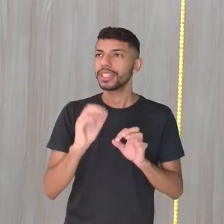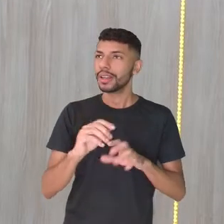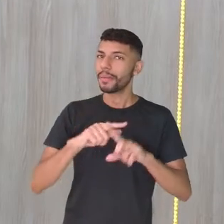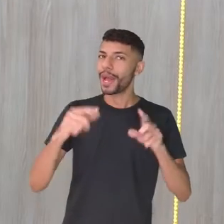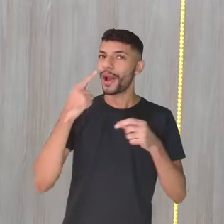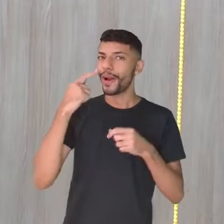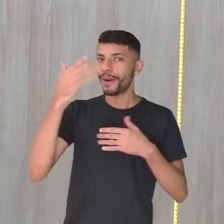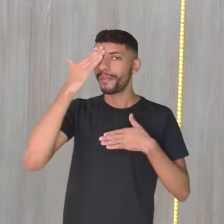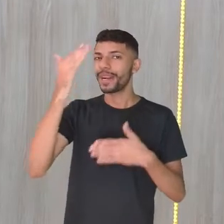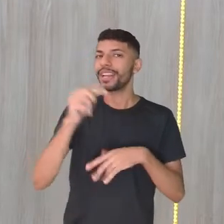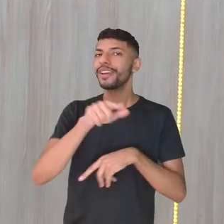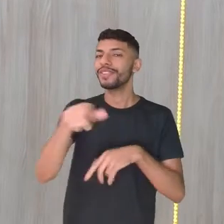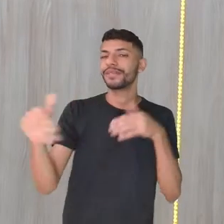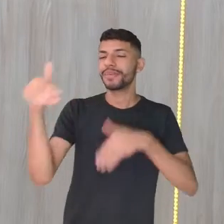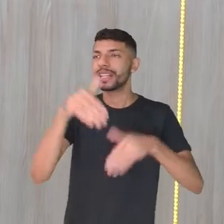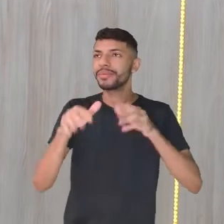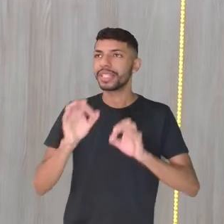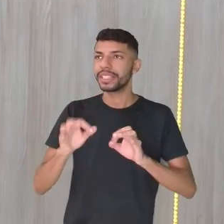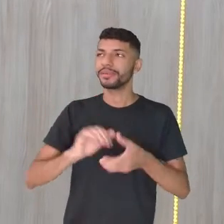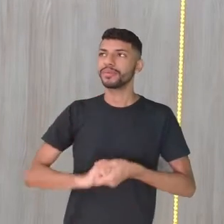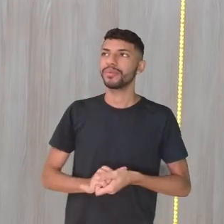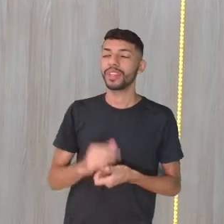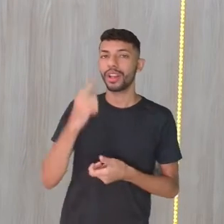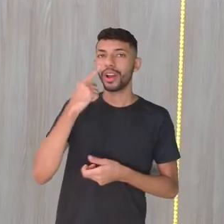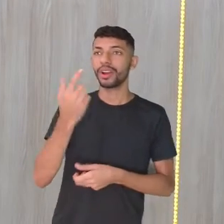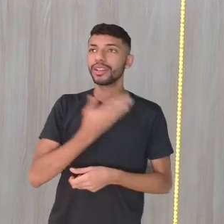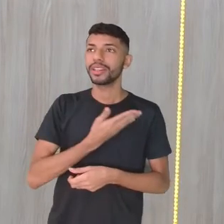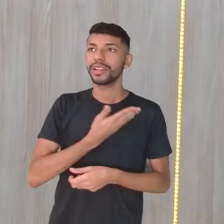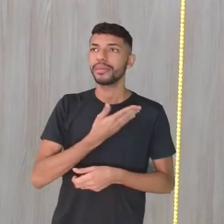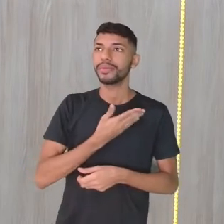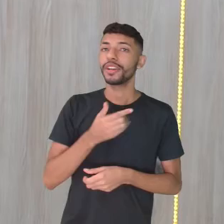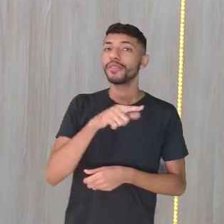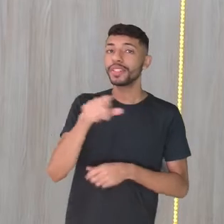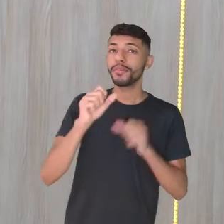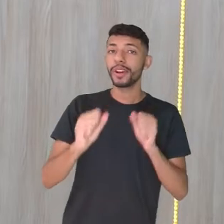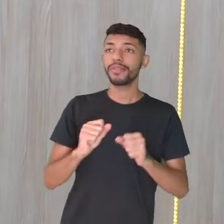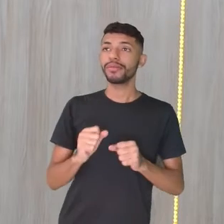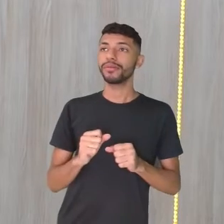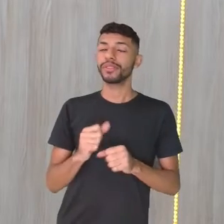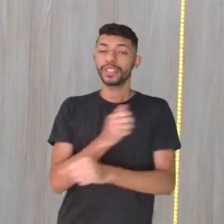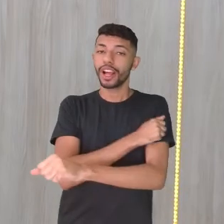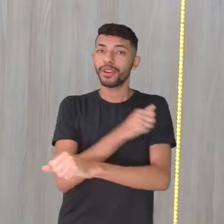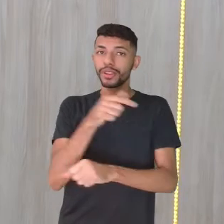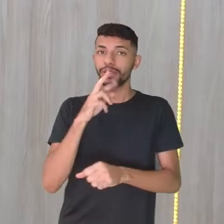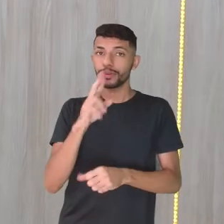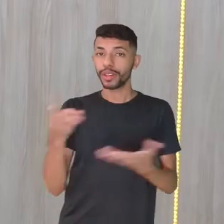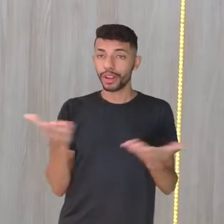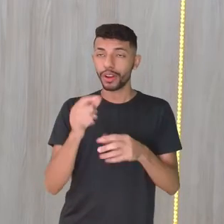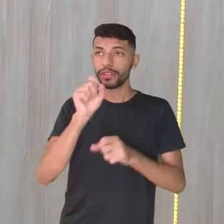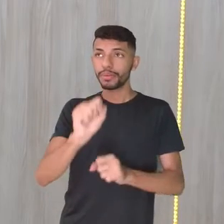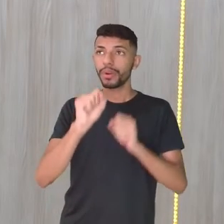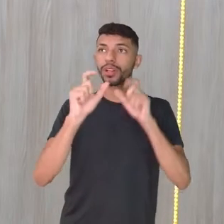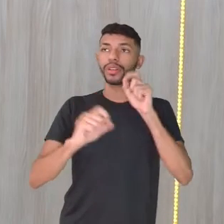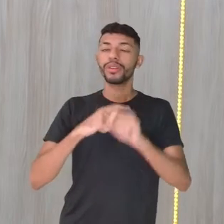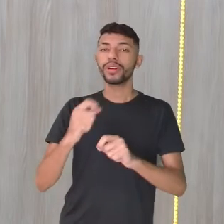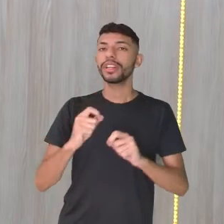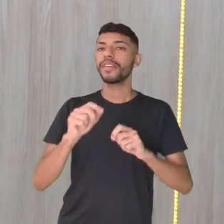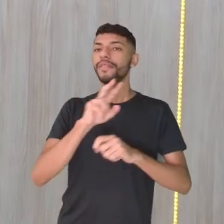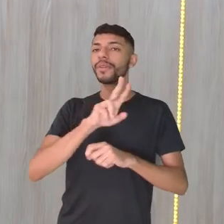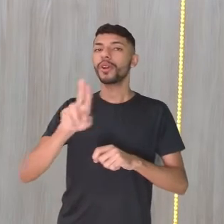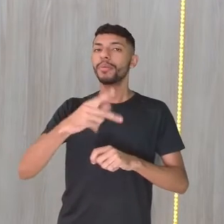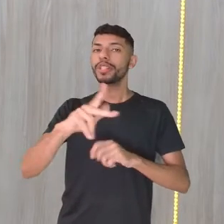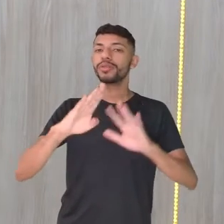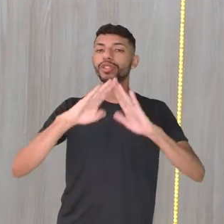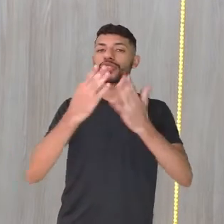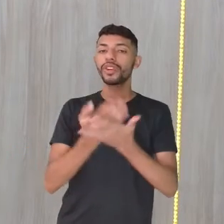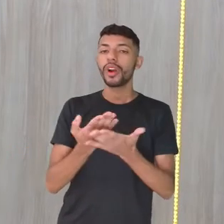esses dois colegas que mandaram responder agora, por favor, fale a escola e o nome do professor de inglês de vocês, para a gente ficar aqui por dentro dos